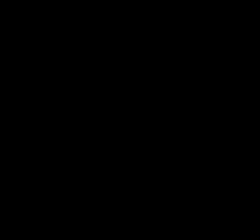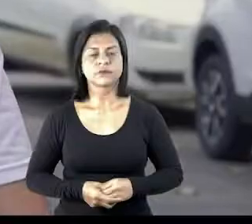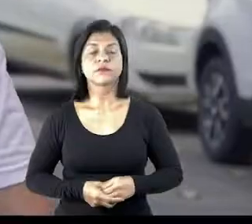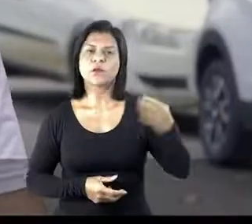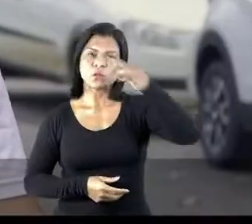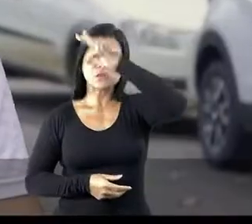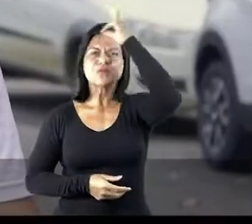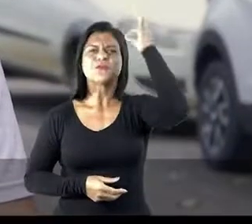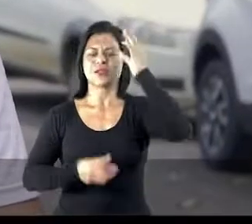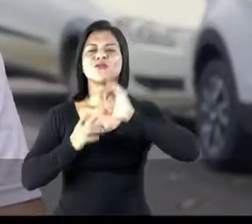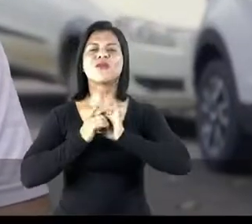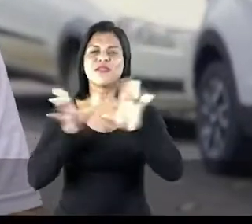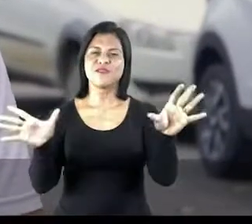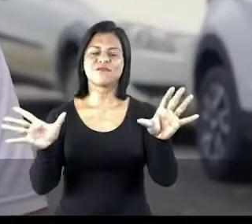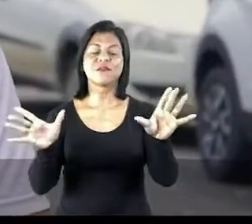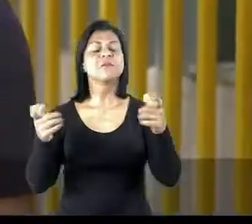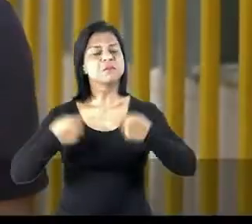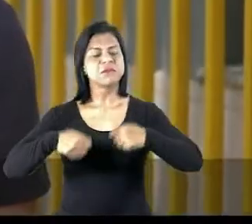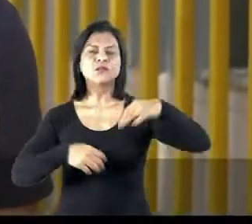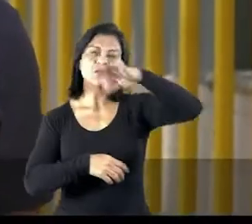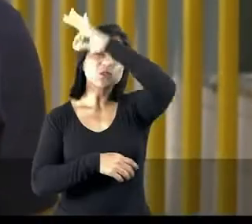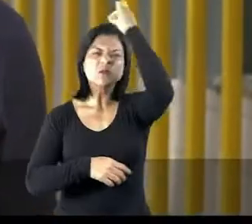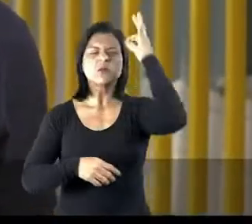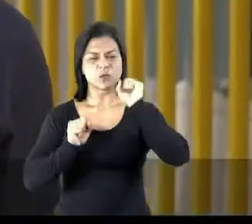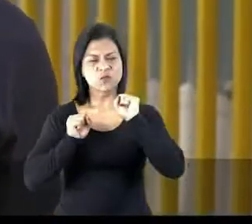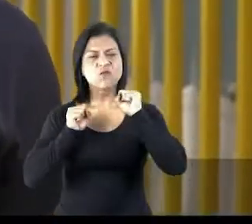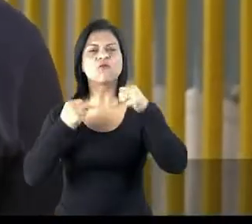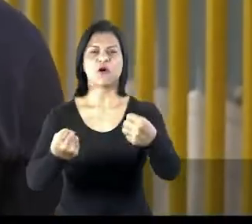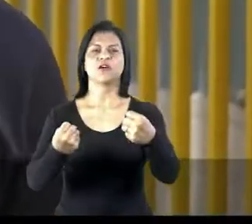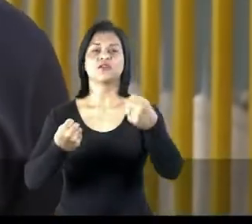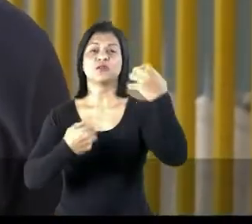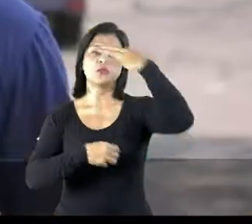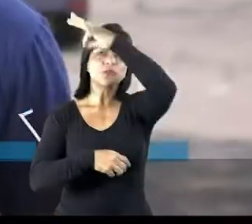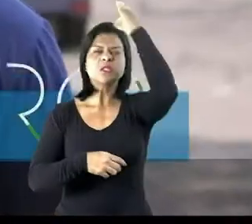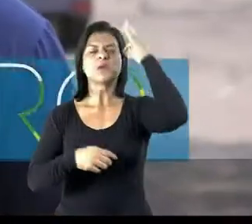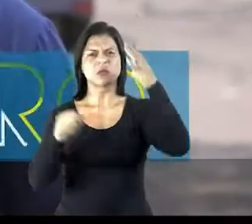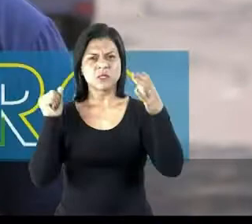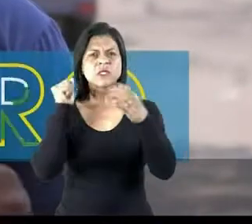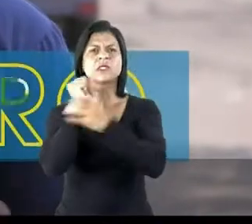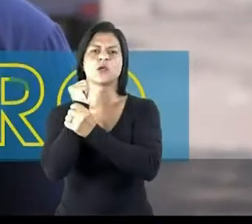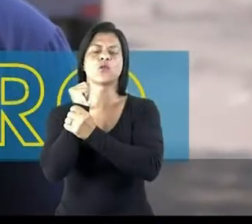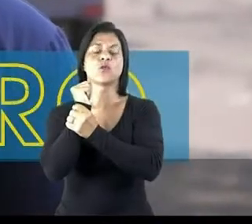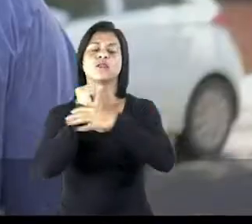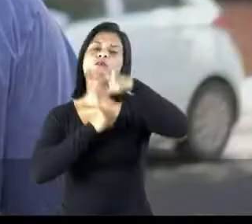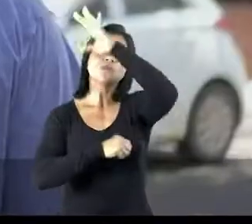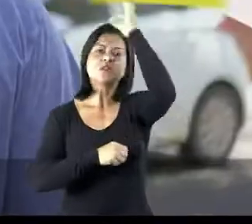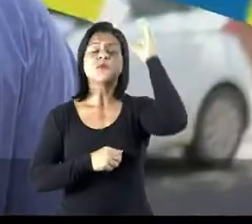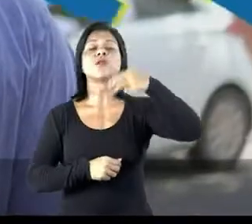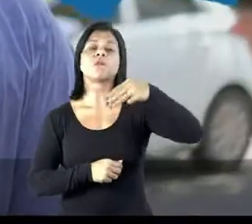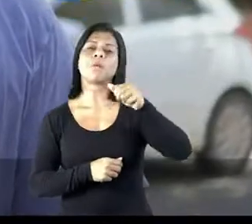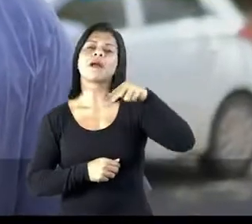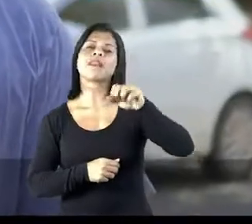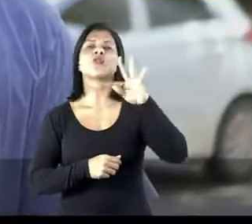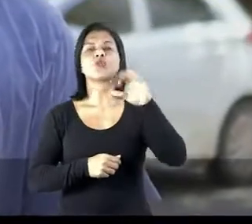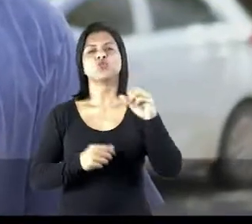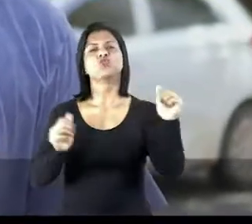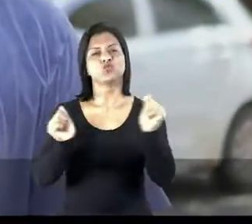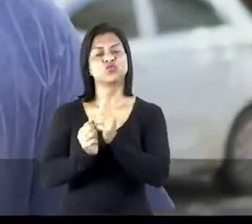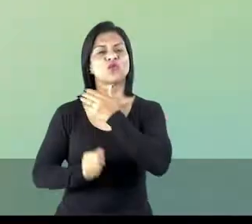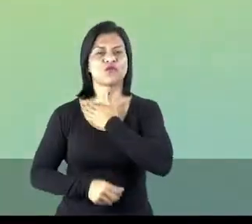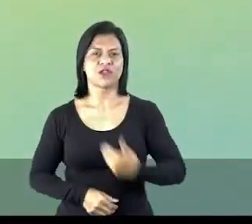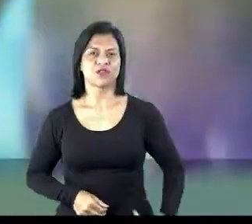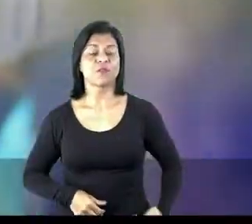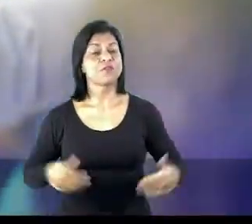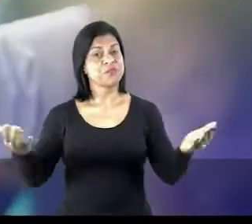Por um Espírito Santo livre, por um Espírito Santo forte, por um Espírito Santo seguro, por um Espírito Santo com manato